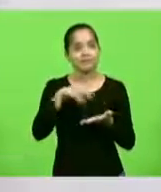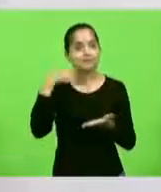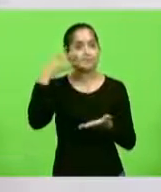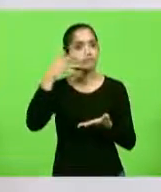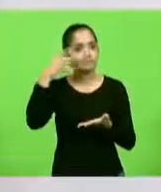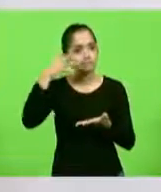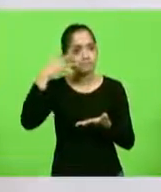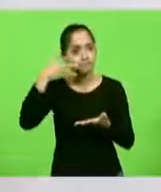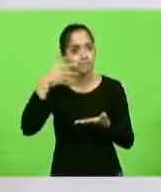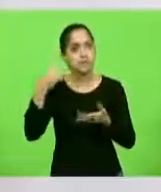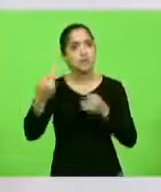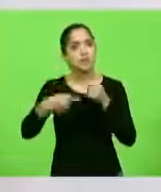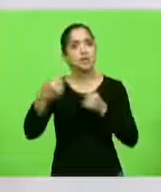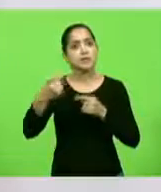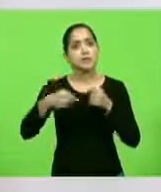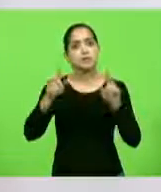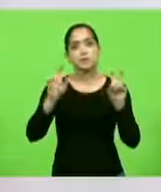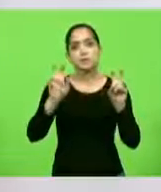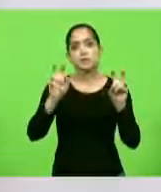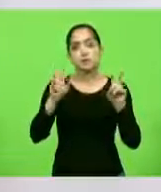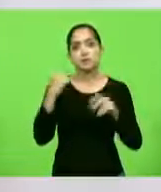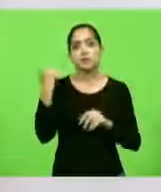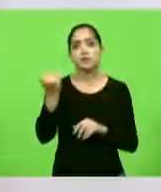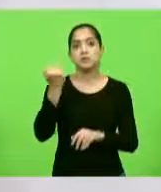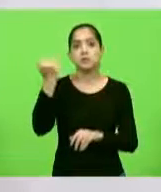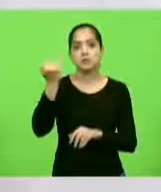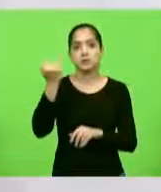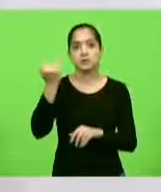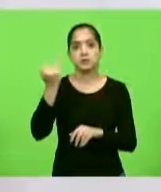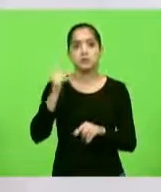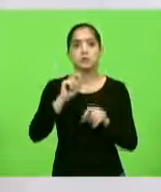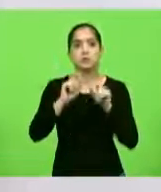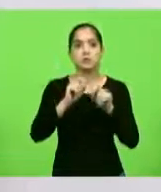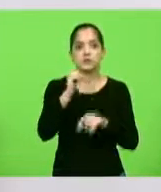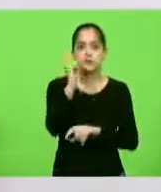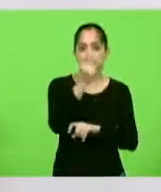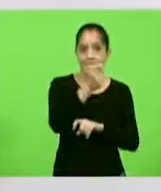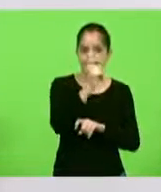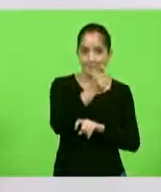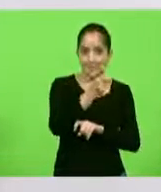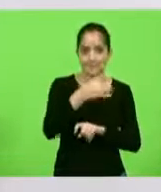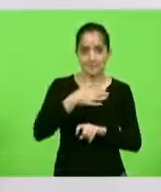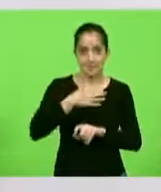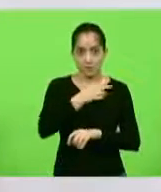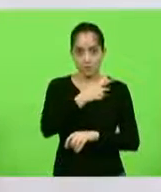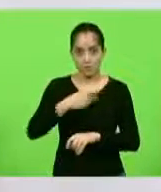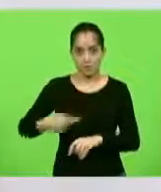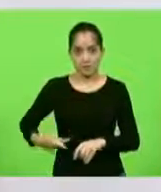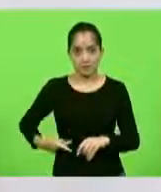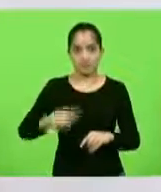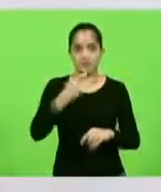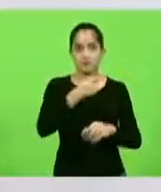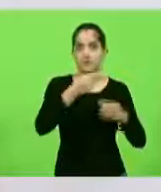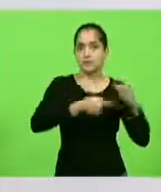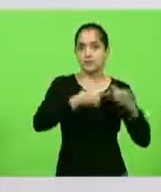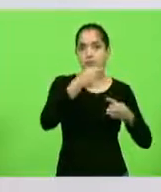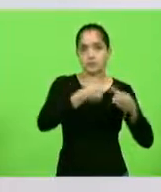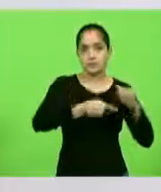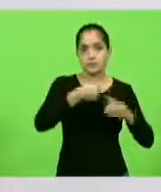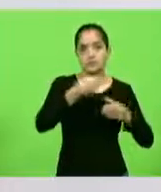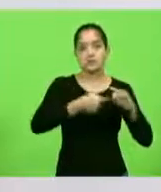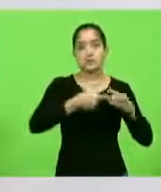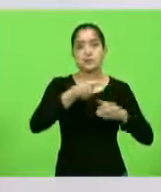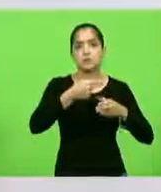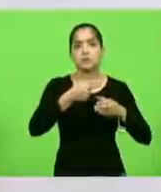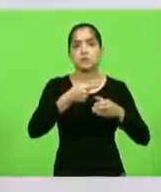mais uma pauta muito importante, que é sobre pesca. Como presidente da Comissão da Pesca, a gente sempre ouve, procura